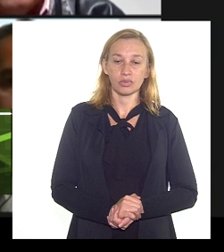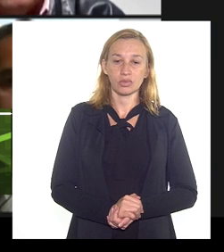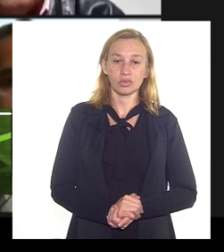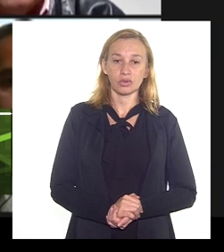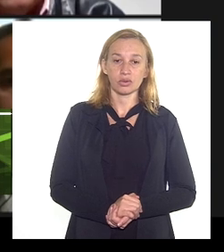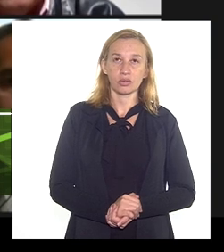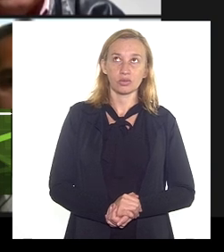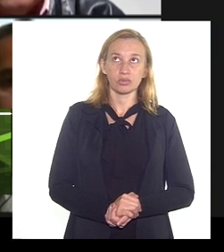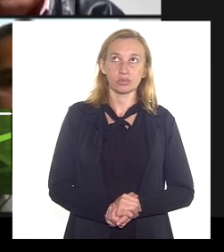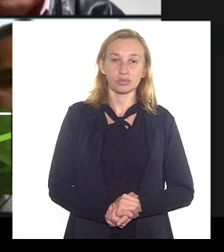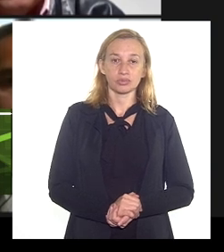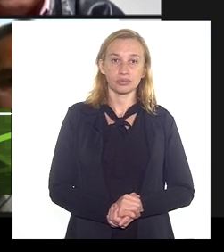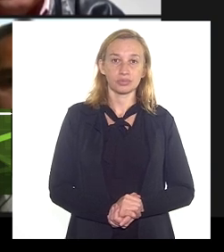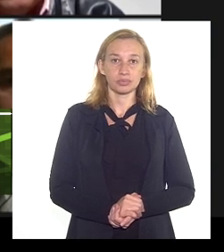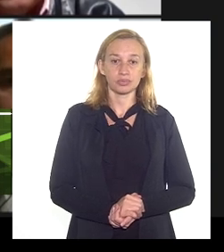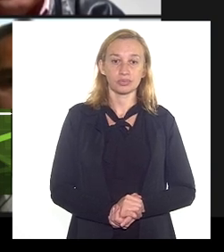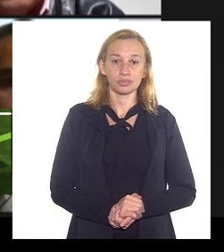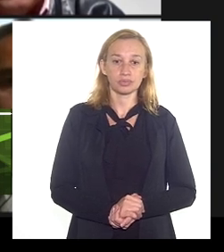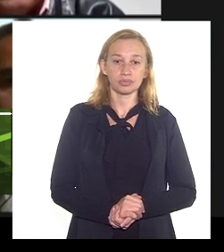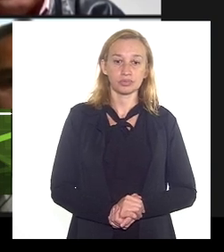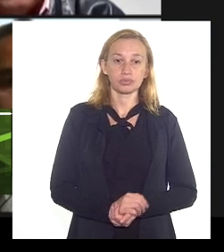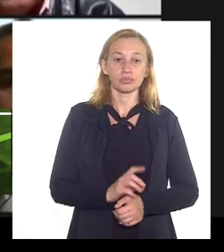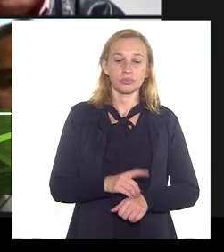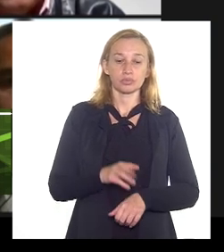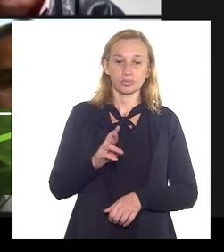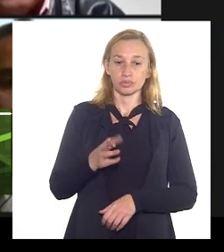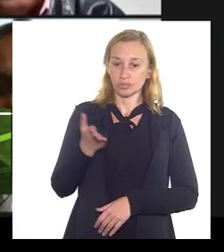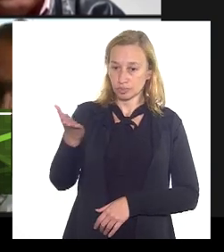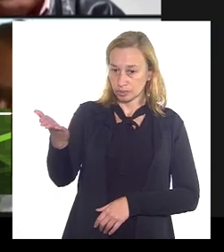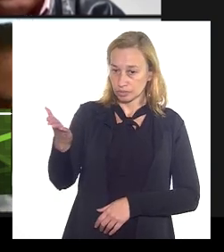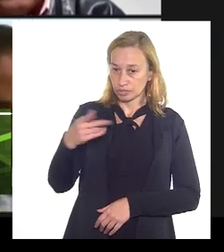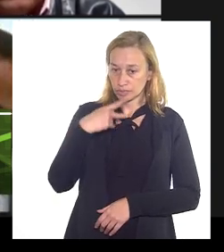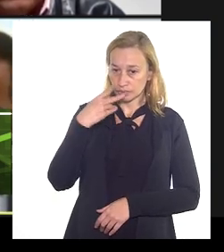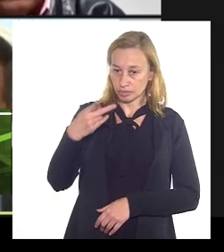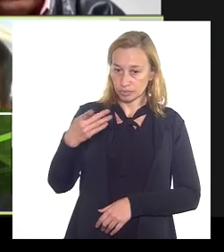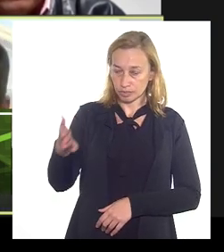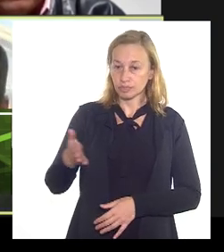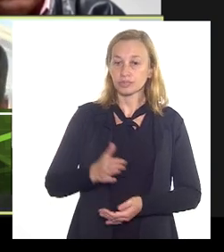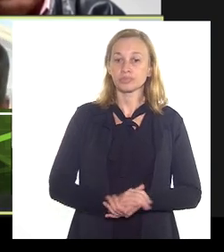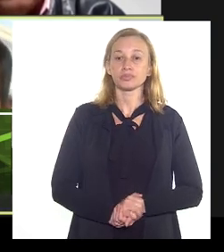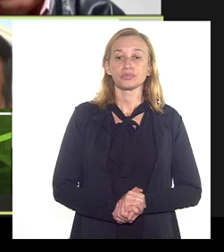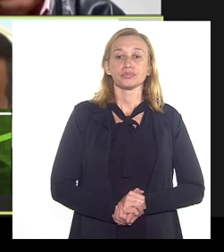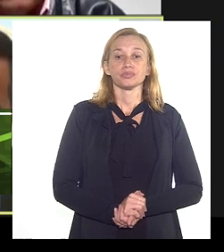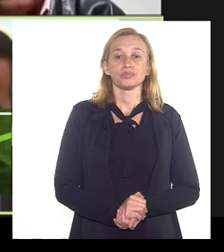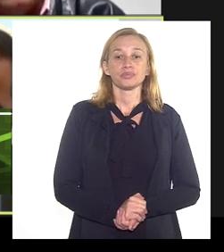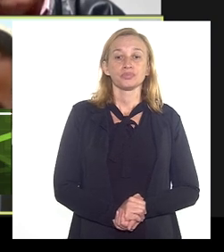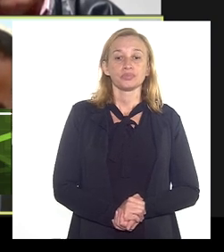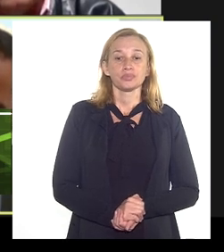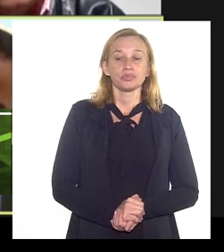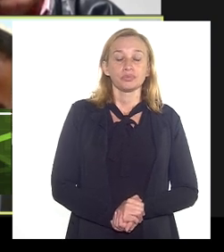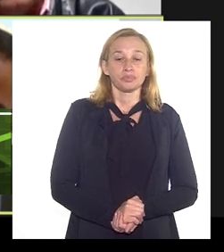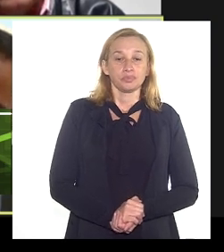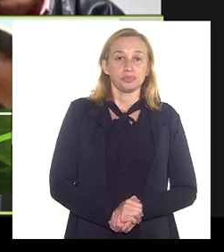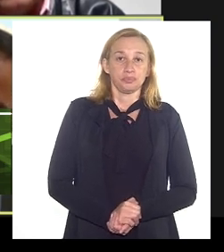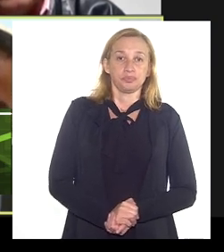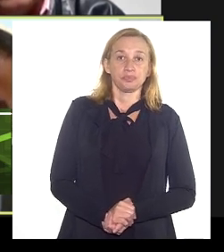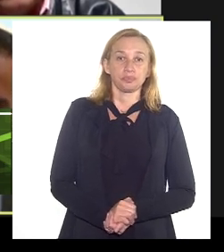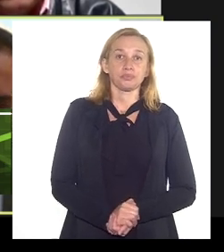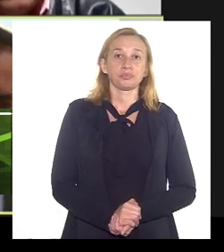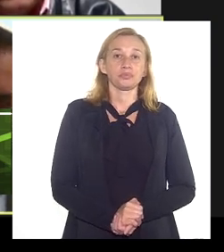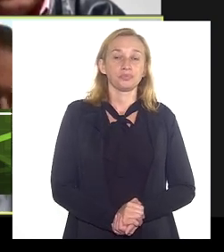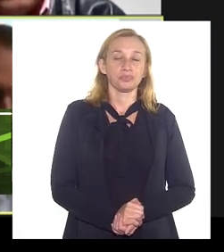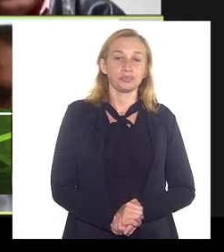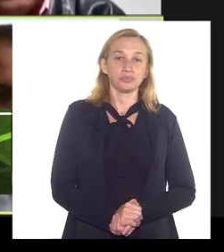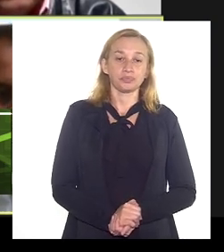doutor Gadelho a palavra é sua bom muito bem então acho que